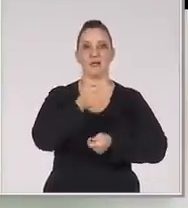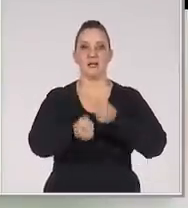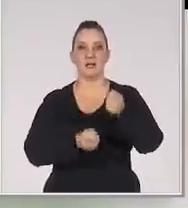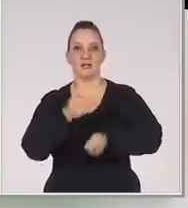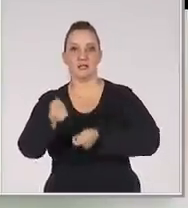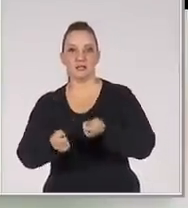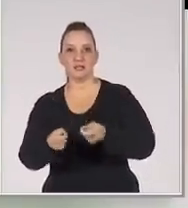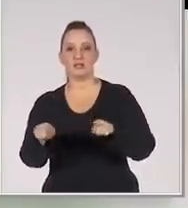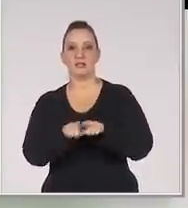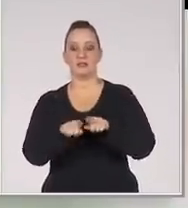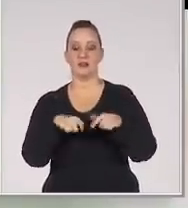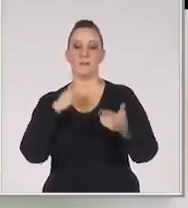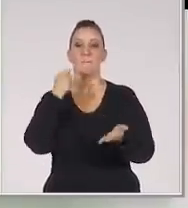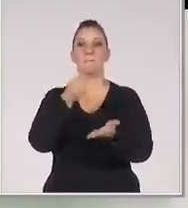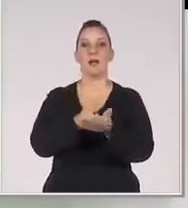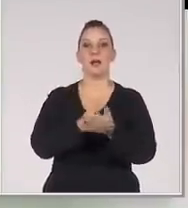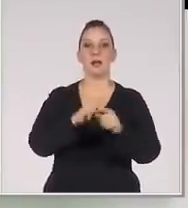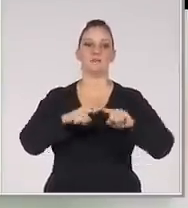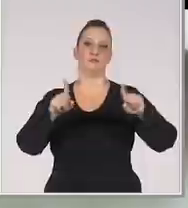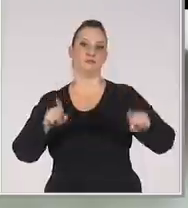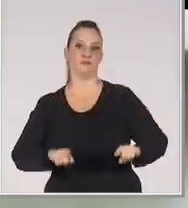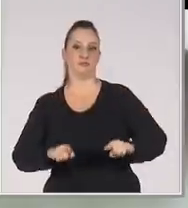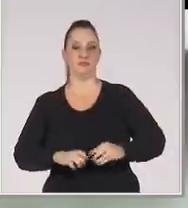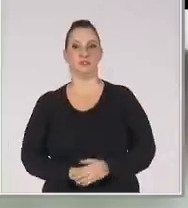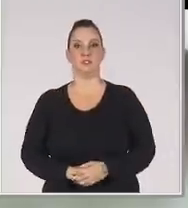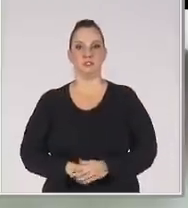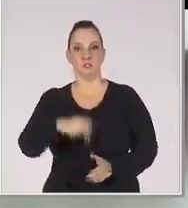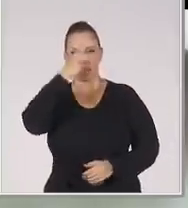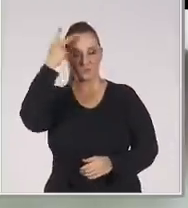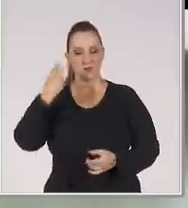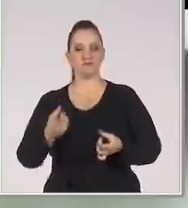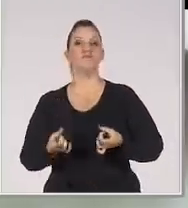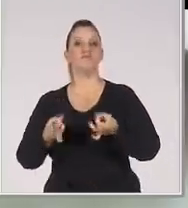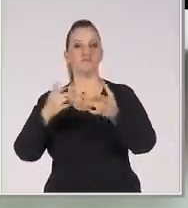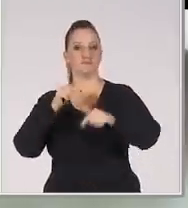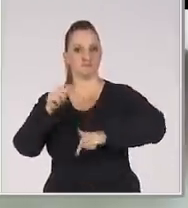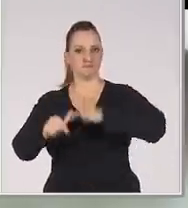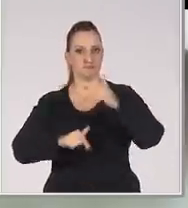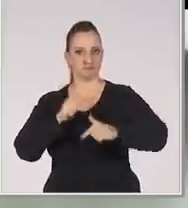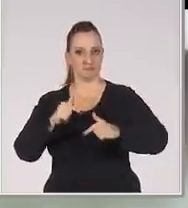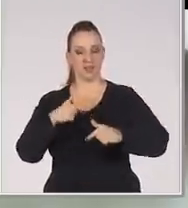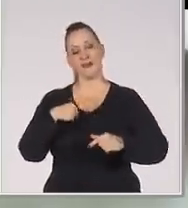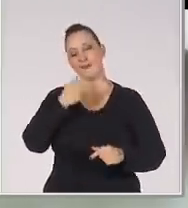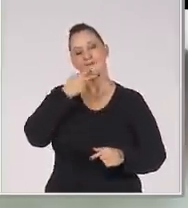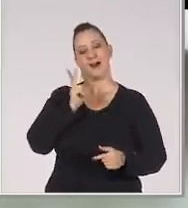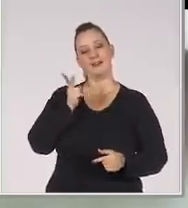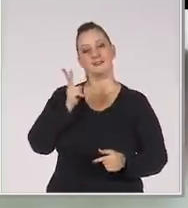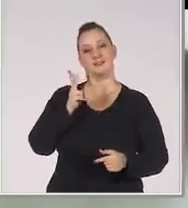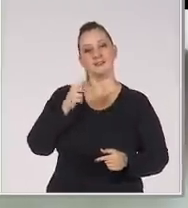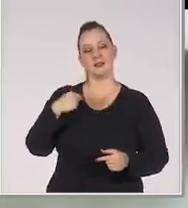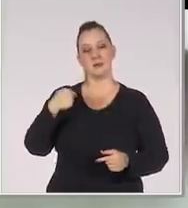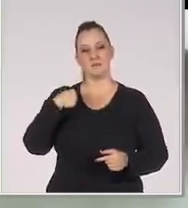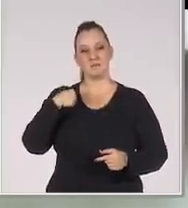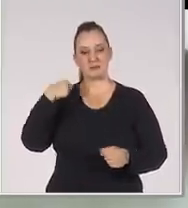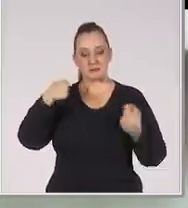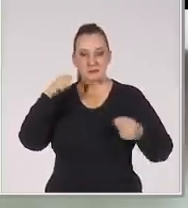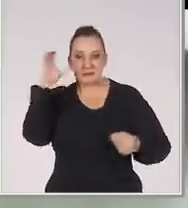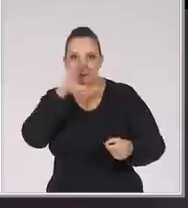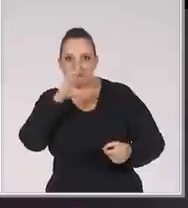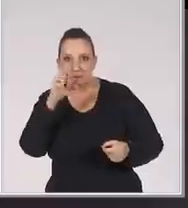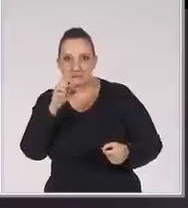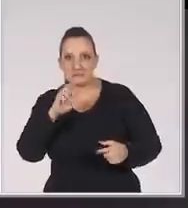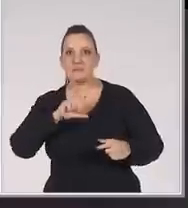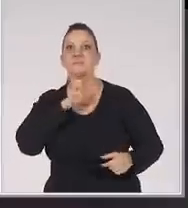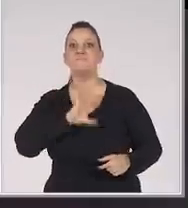contas E muito menos pagar seus funcionários As pessoas que trabalham com vendas, eu costumo brincar, né? Que elas têm que ter sangue nos olhos